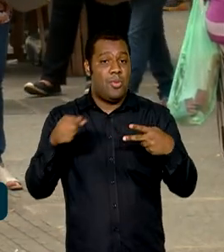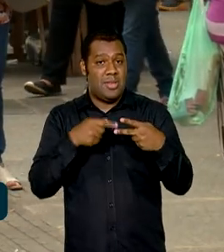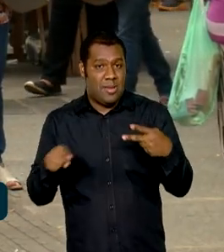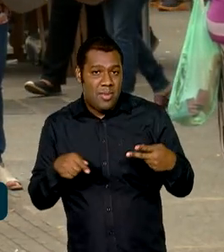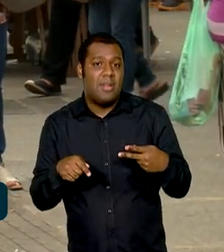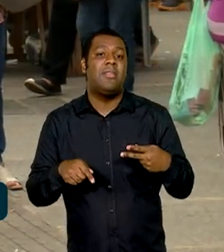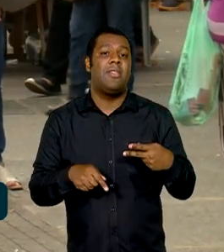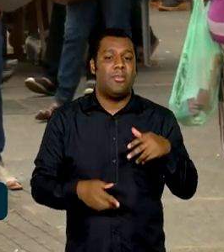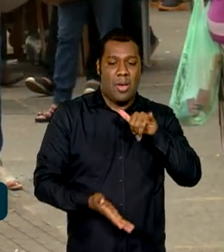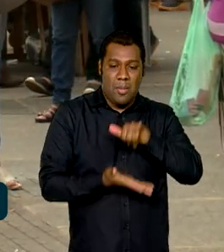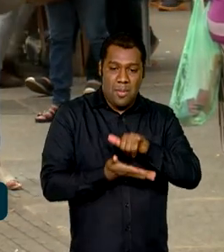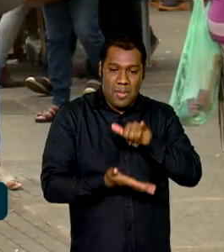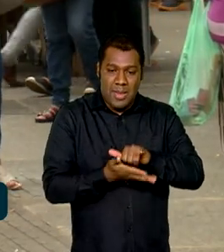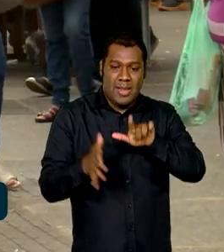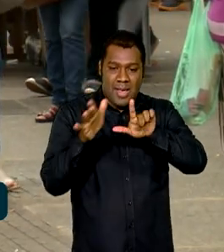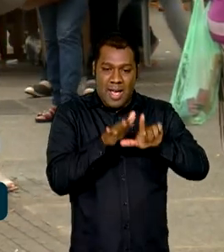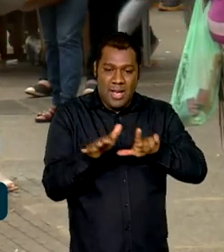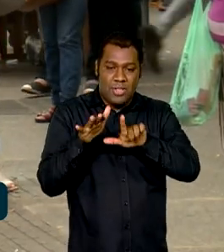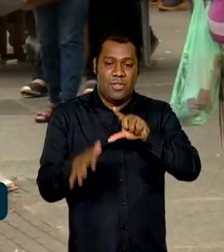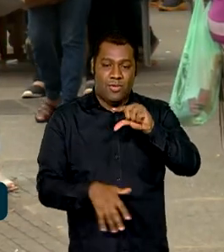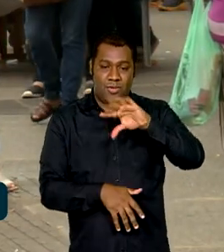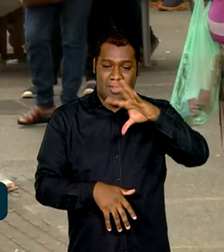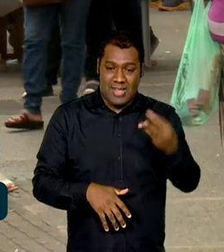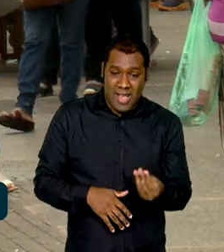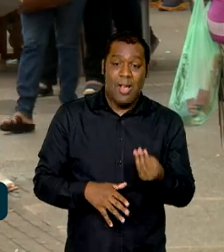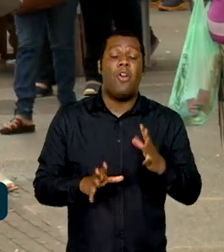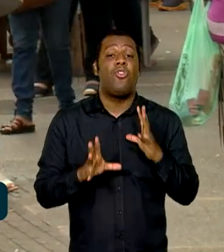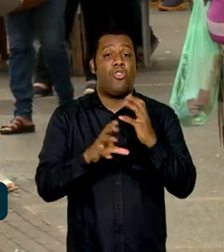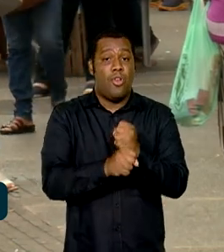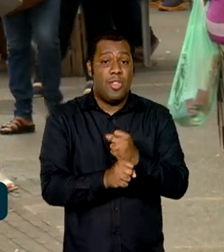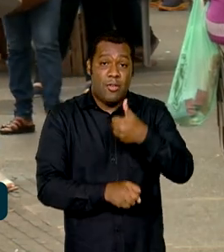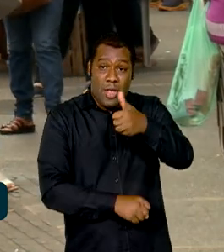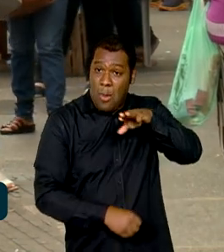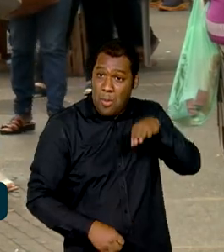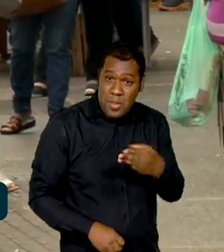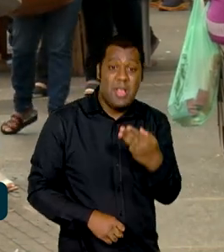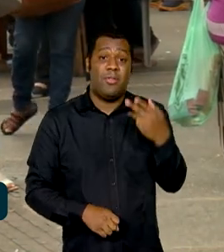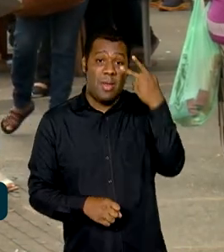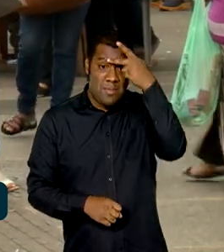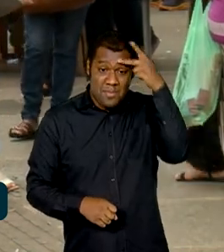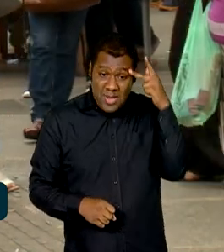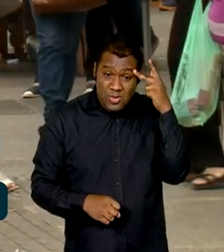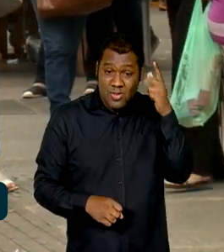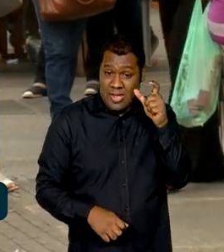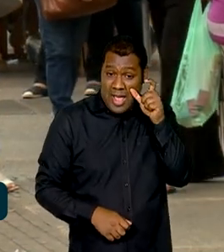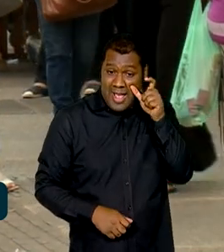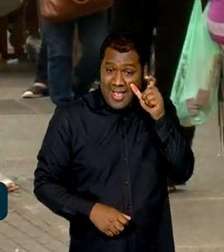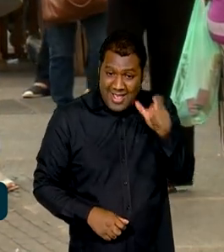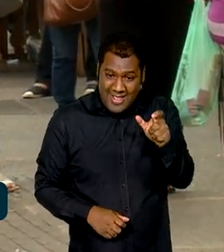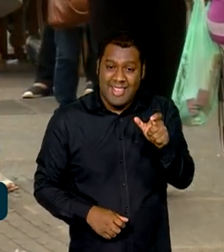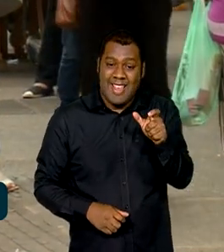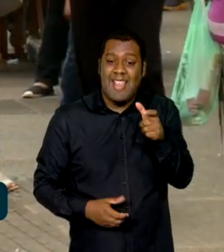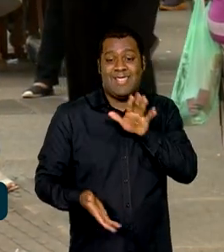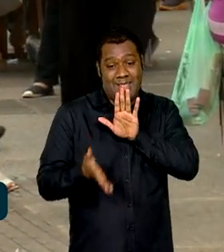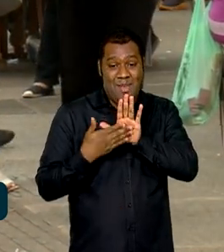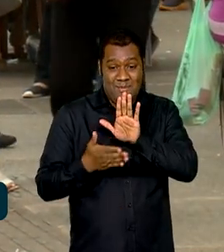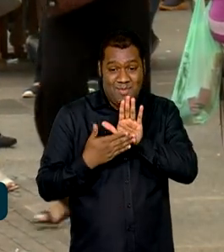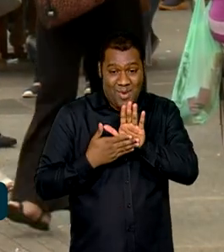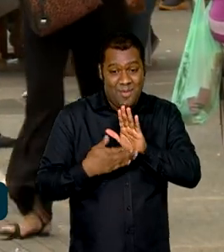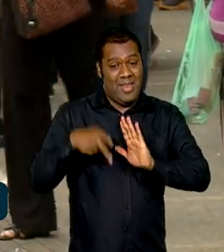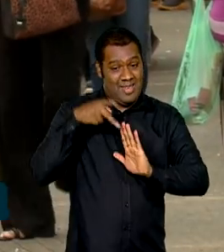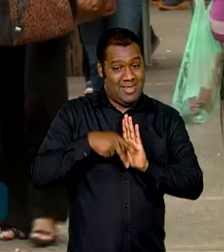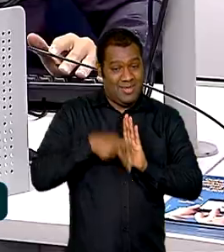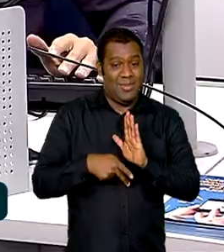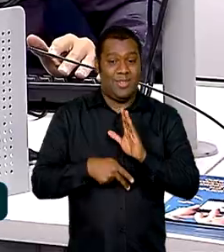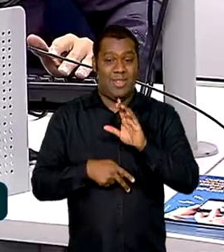Limpa Nome somou mais de um milhão de manifestações de interesse nas ofertas do Desenrola